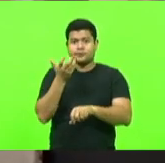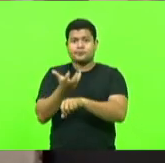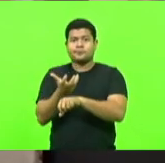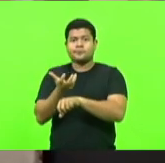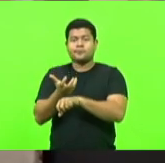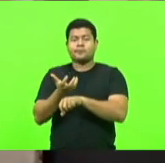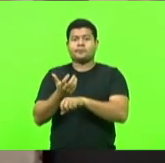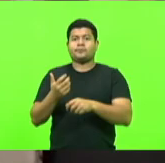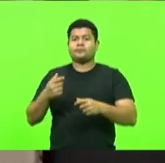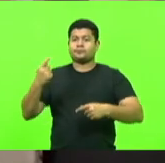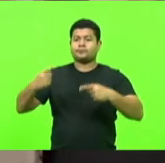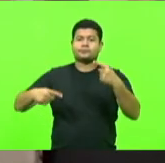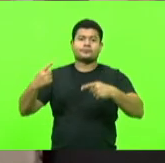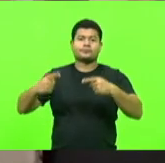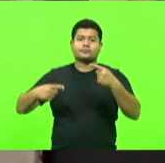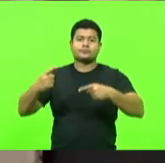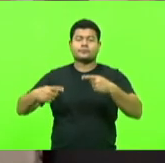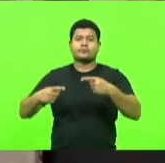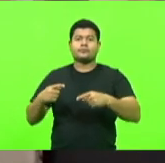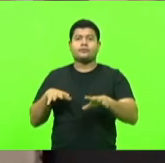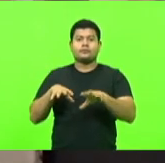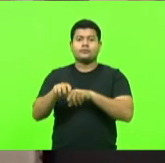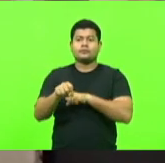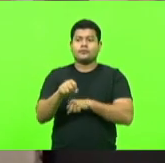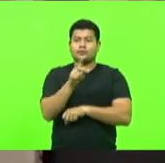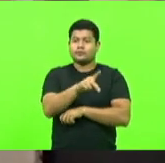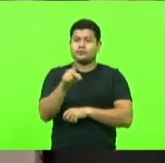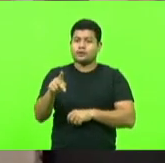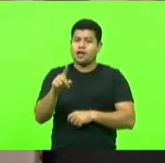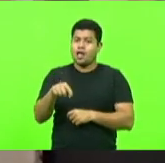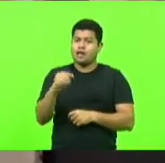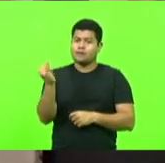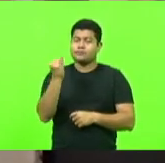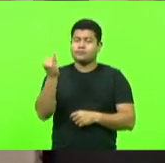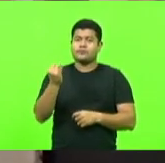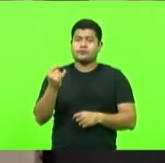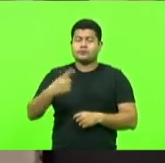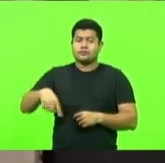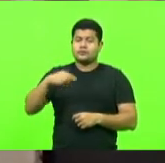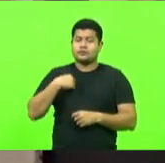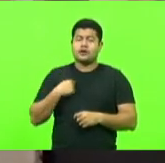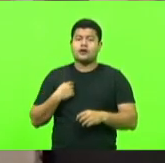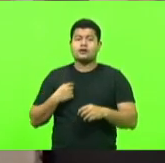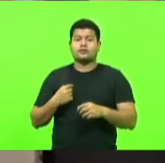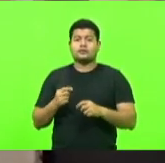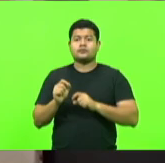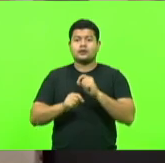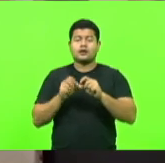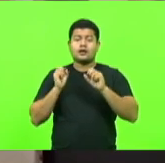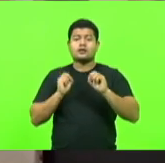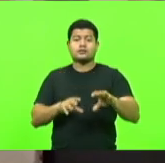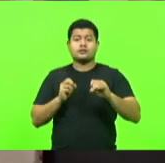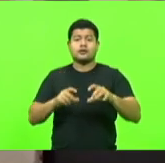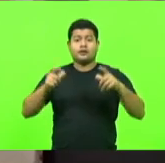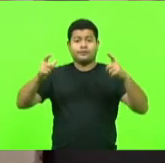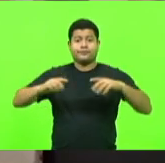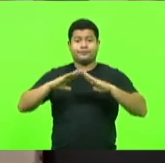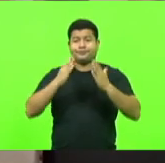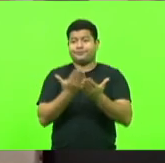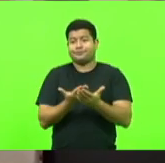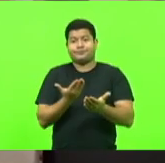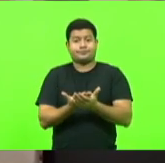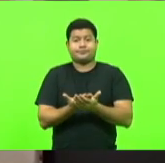disciplinas de formação dos professores, é conveniente a gente trazer para dentro da sala de aula essa Semana Escolar de Combate à